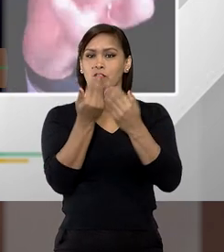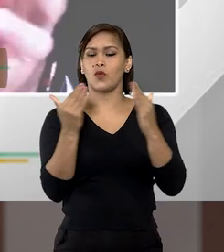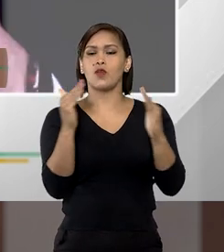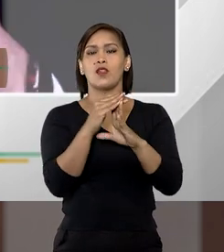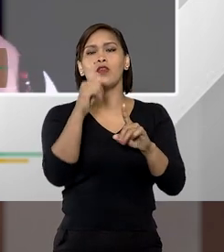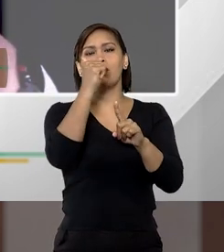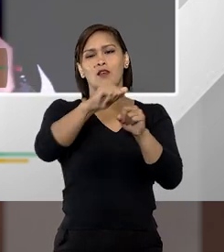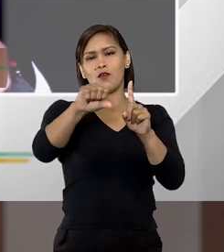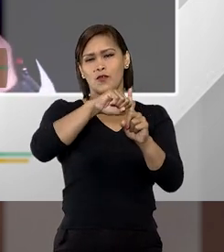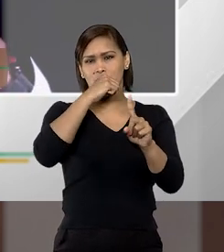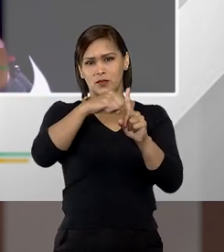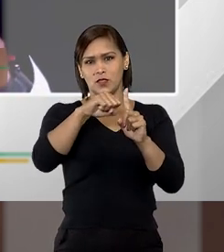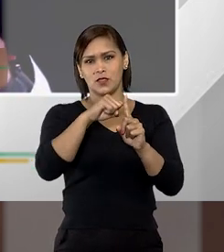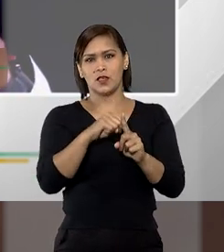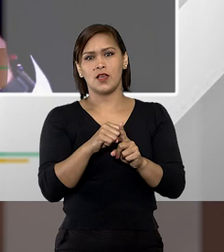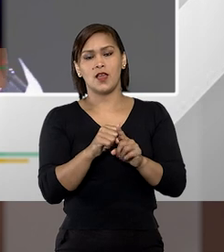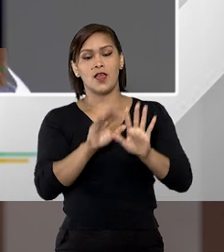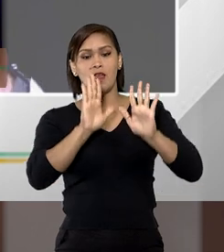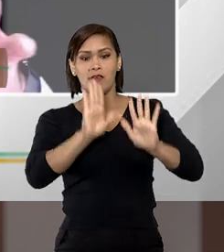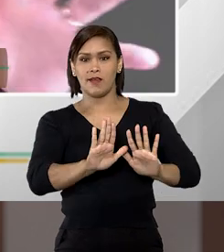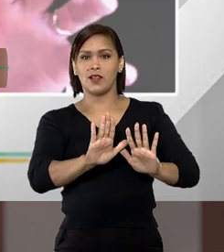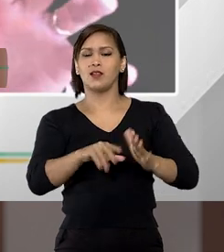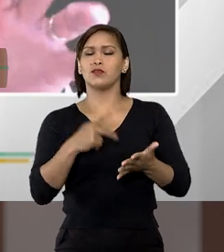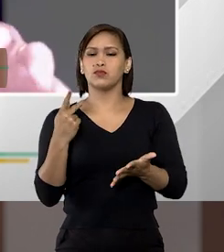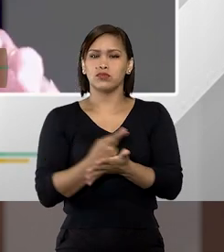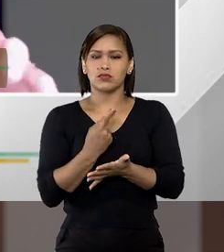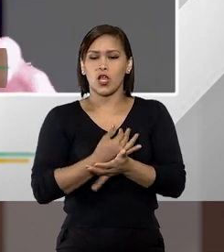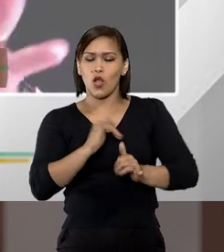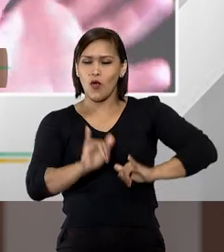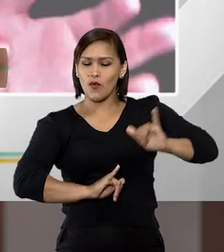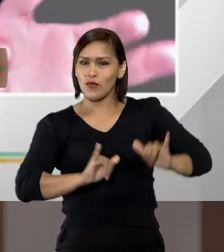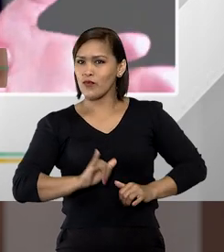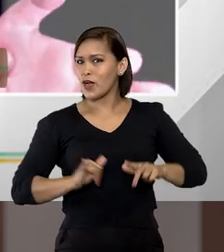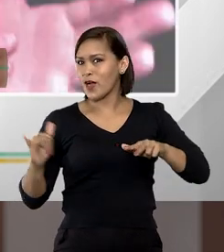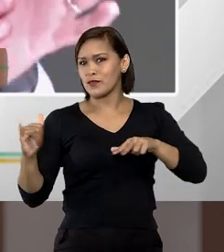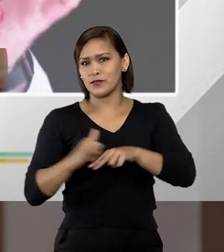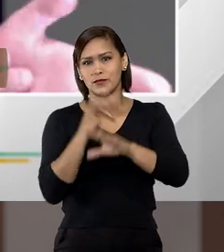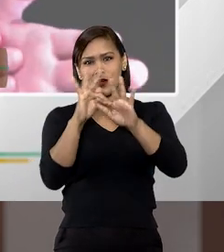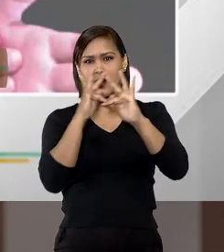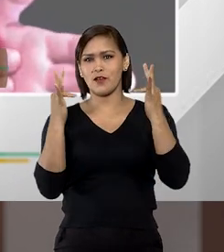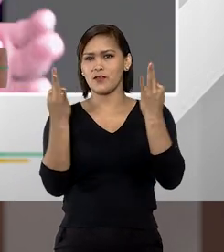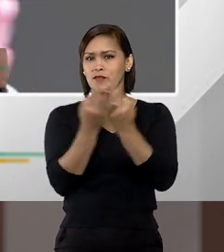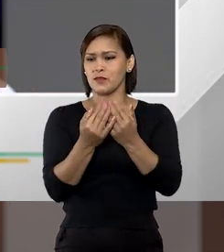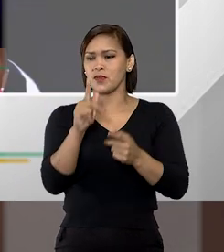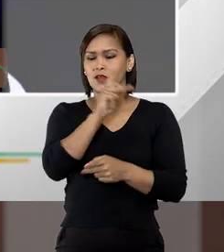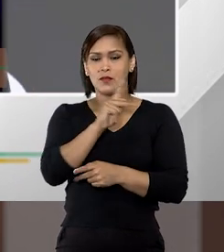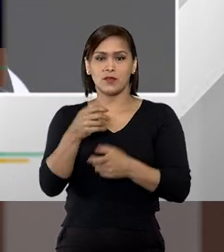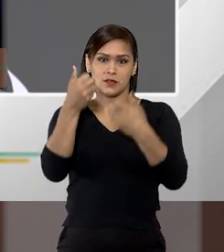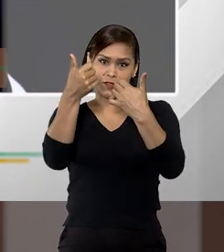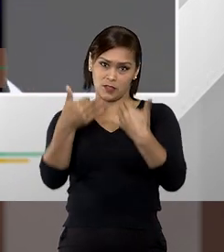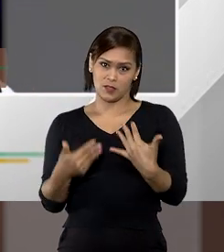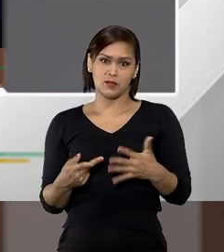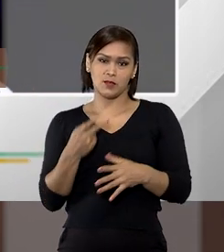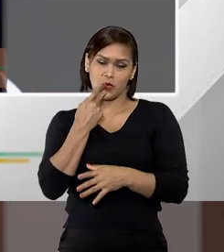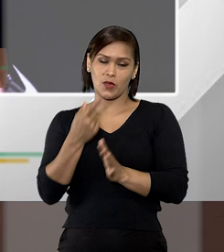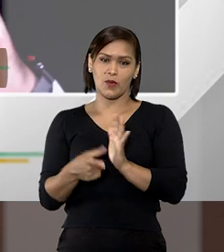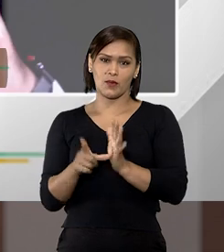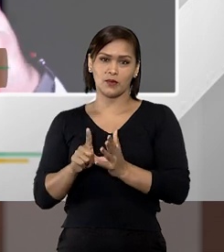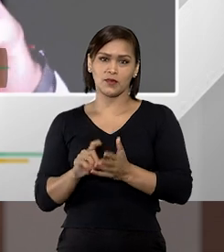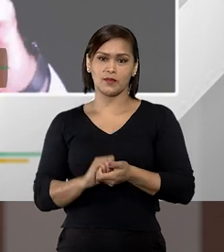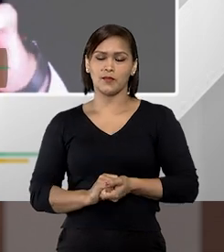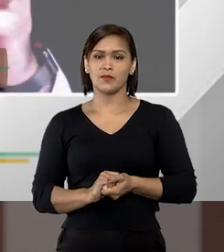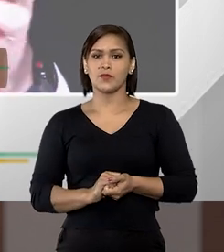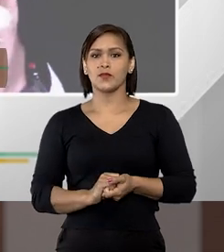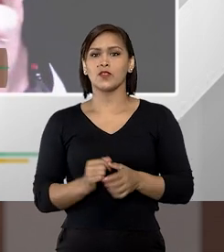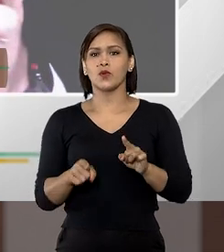feminicídio ela deixa danos irreparáveis à vítima e aos seus familiares como a professora Alice colocou agora há pouco